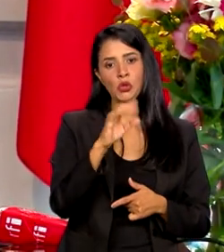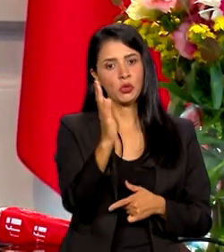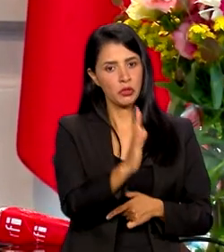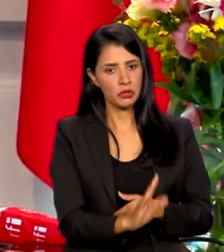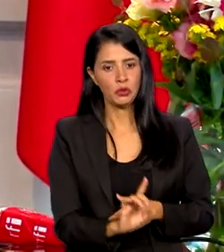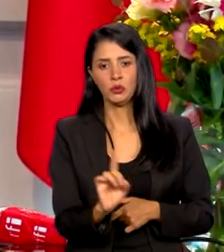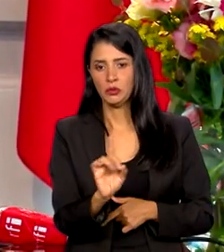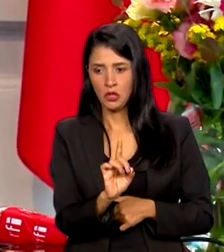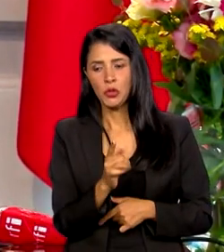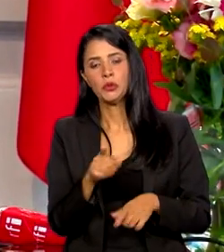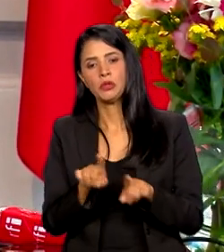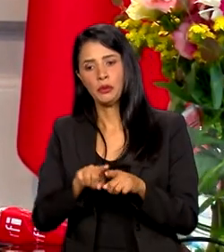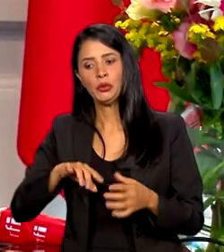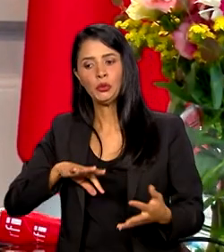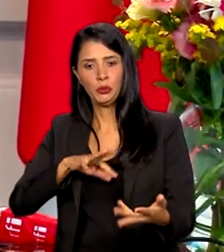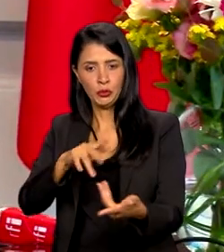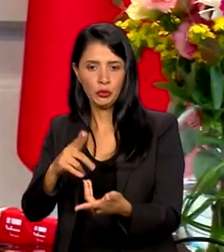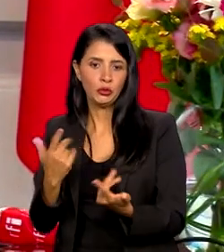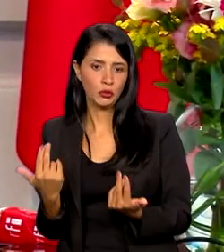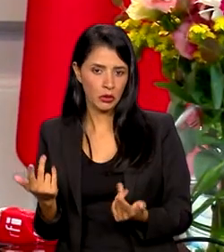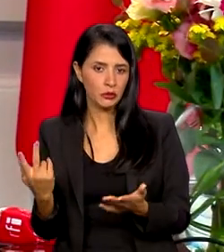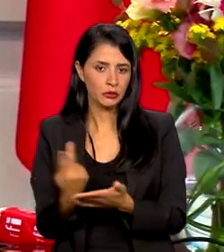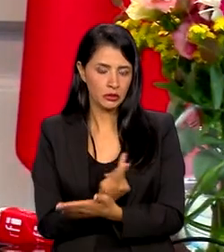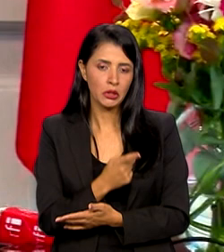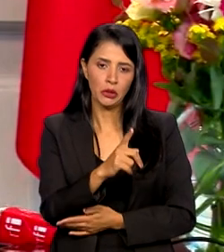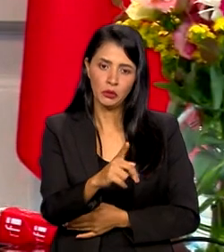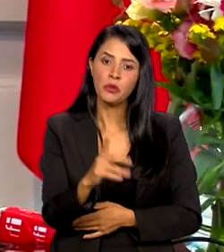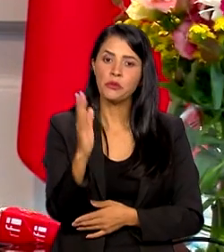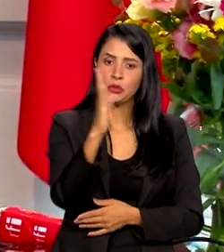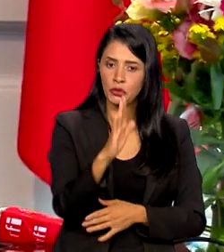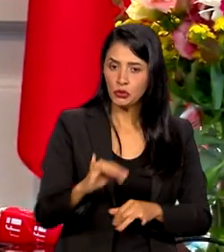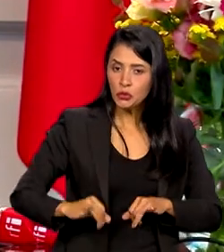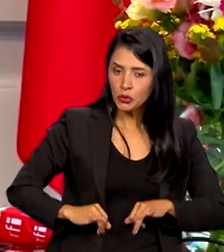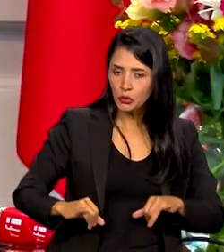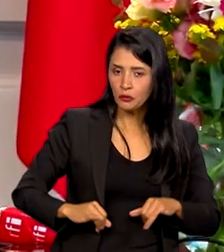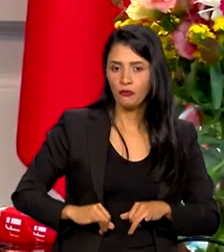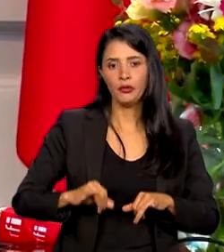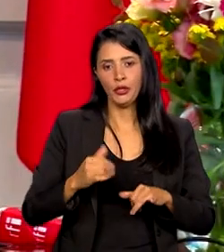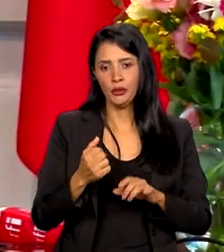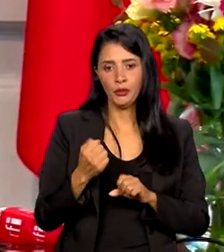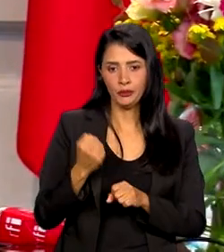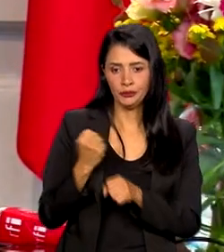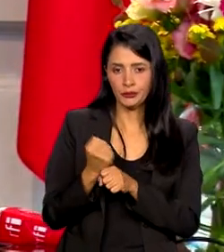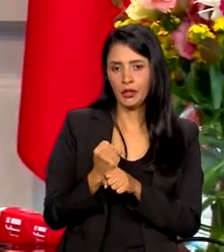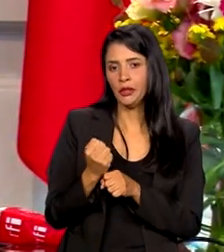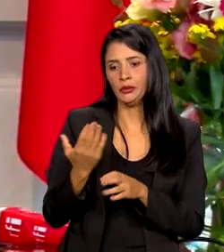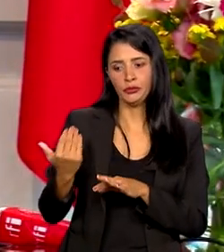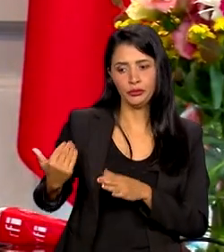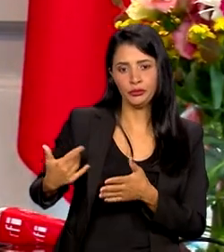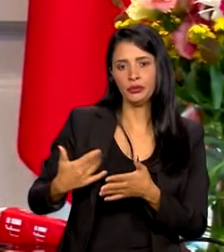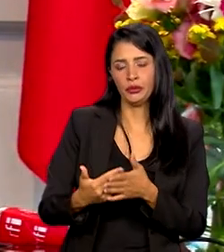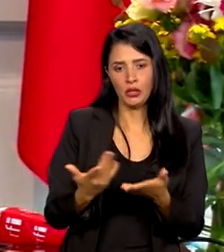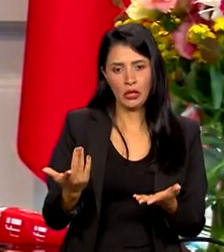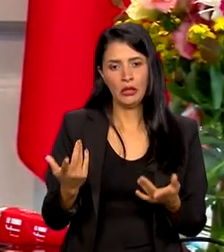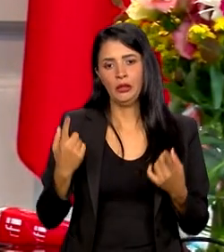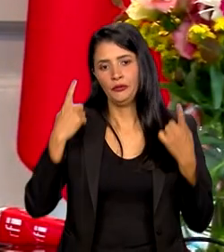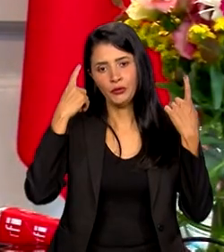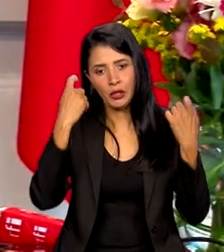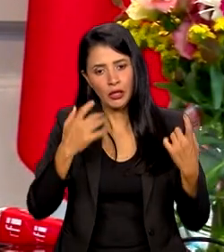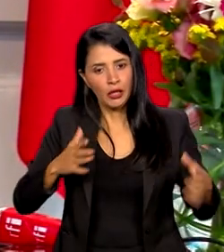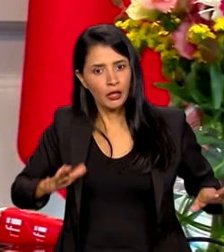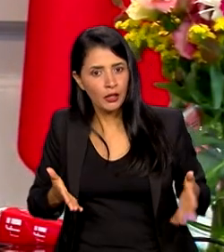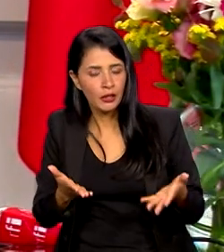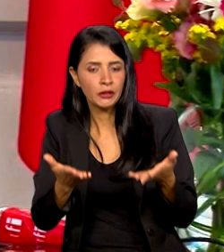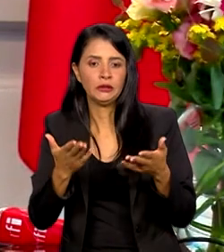E o Brasil sofreu muito ao longo dos últimos anos. O estímulo à violência, ao ódio, à intolerância, ao armamento.